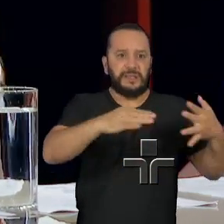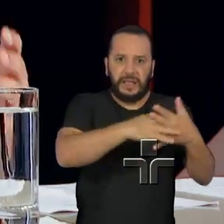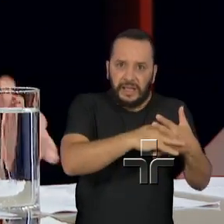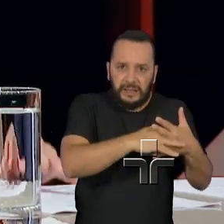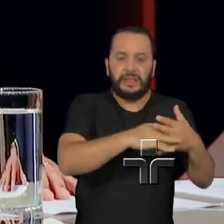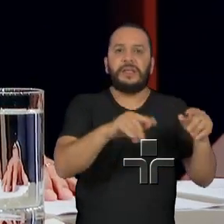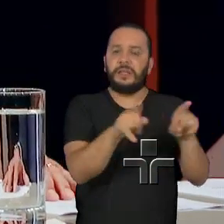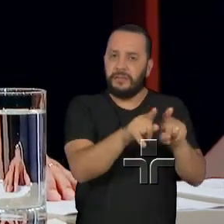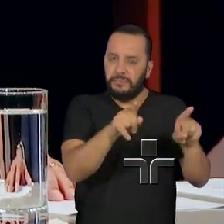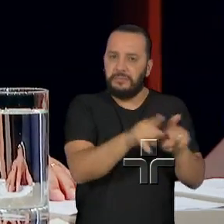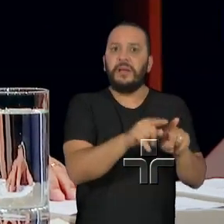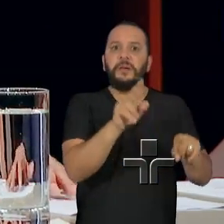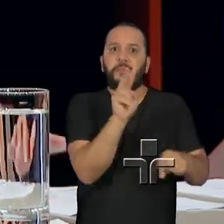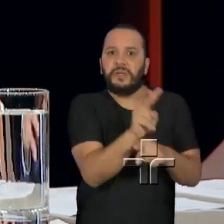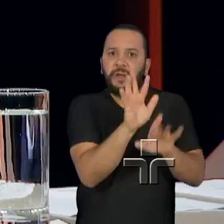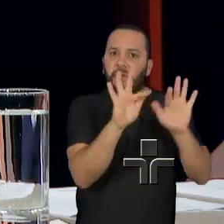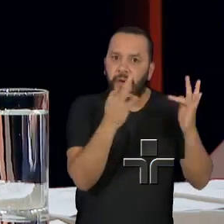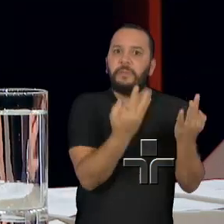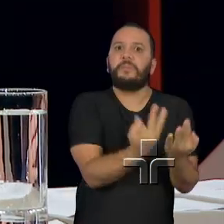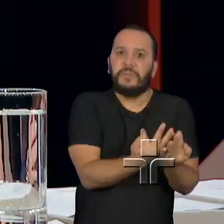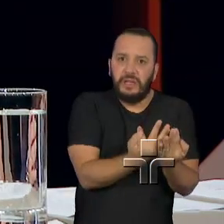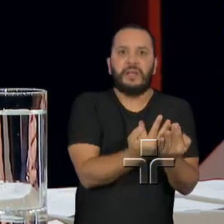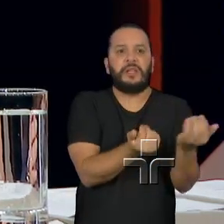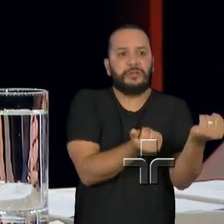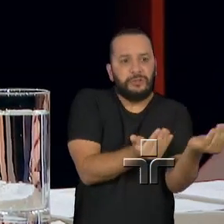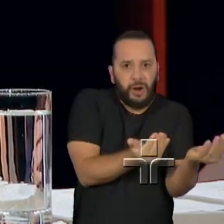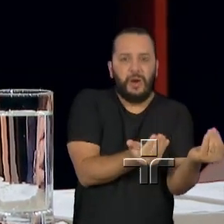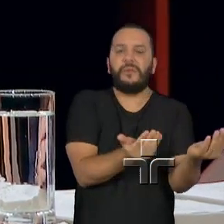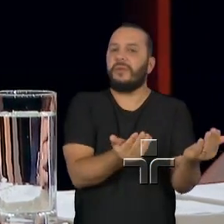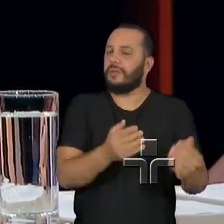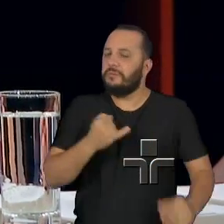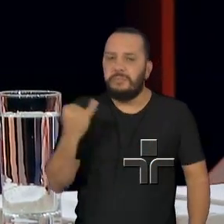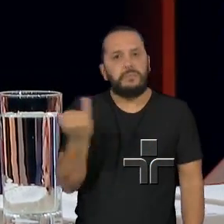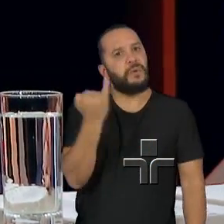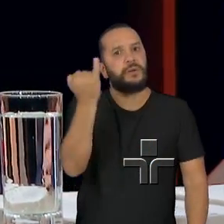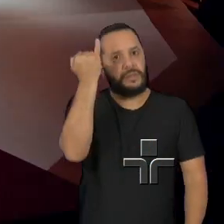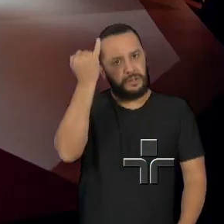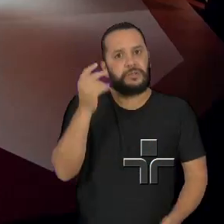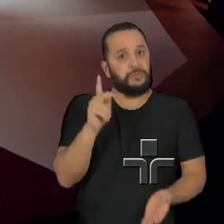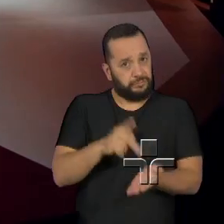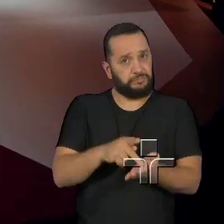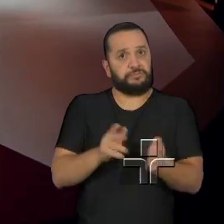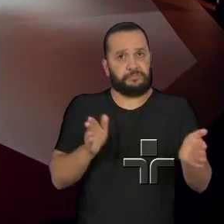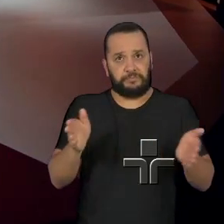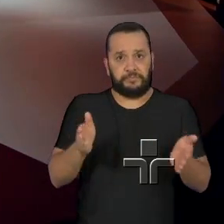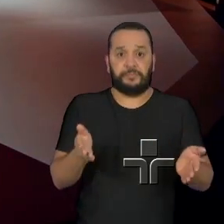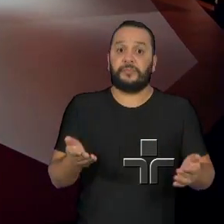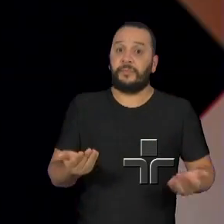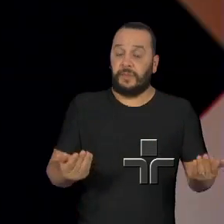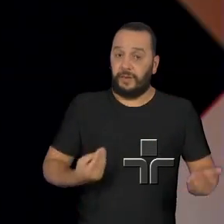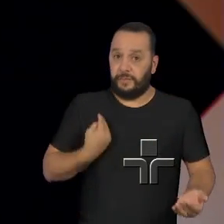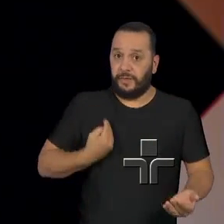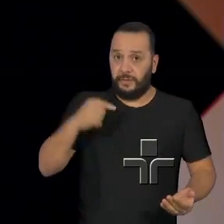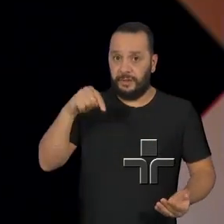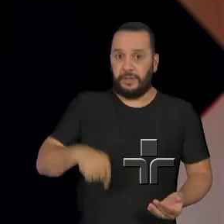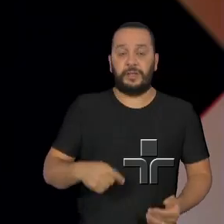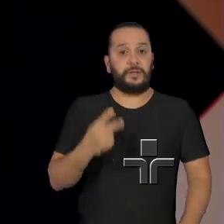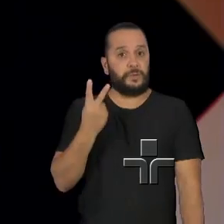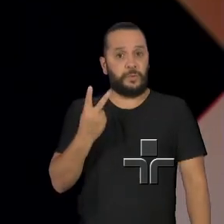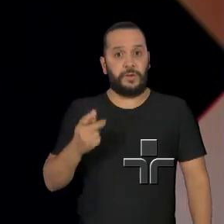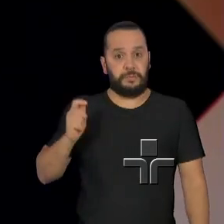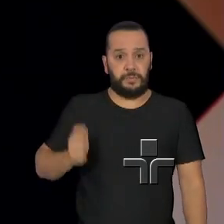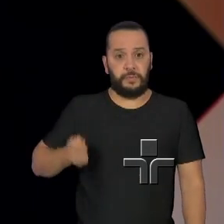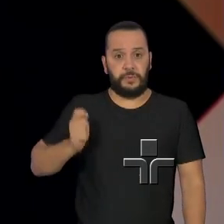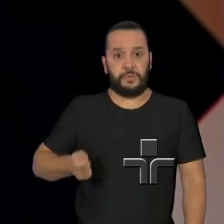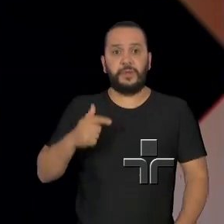família, da criança e da juventude, que é muito importante nesse momento. Nós estamos aqui com duas promotoras que